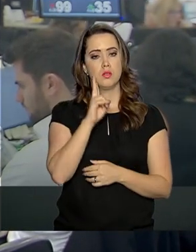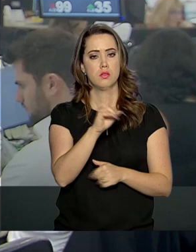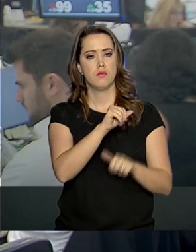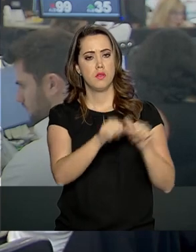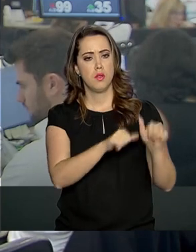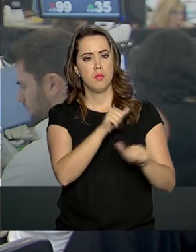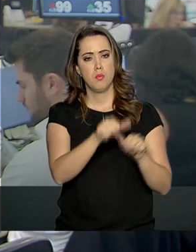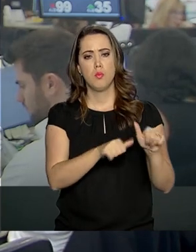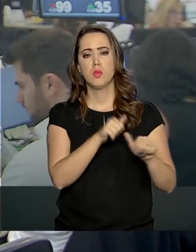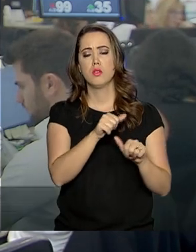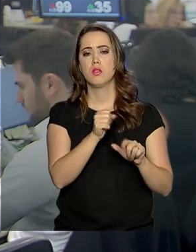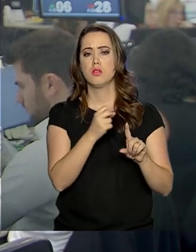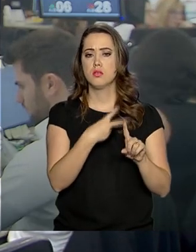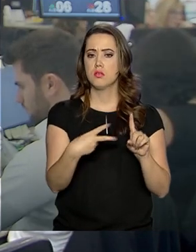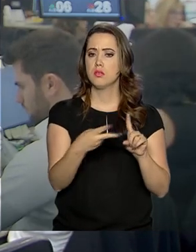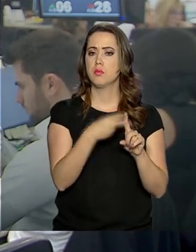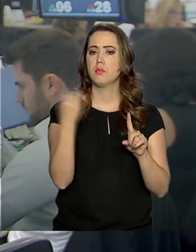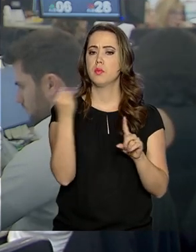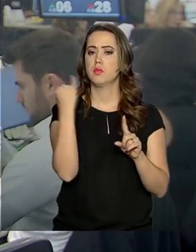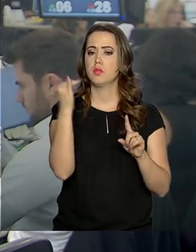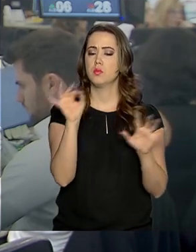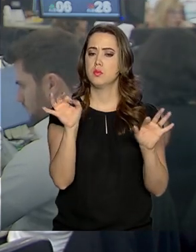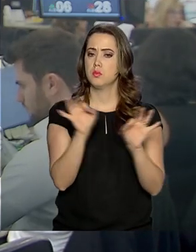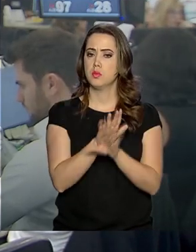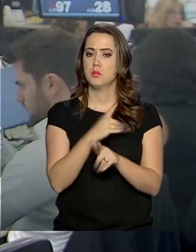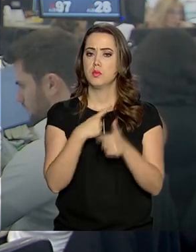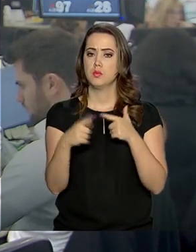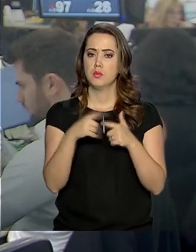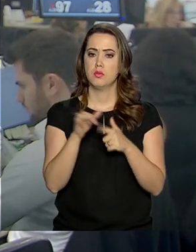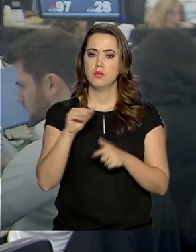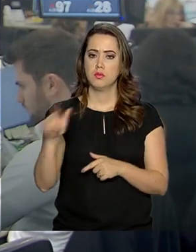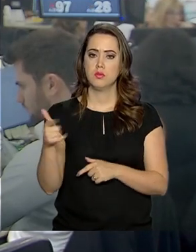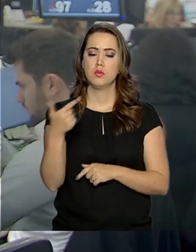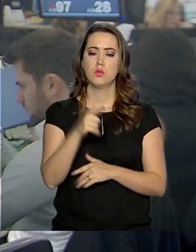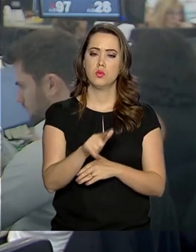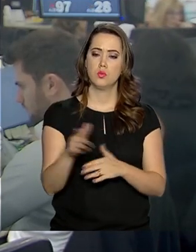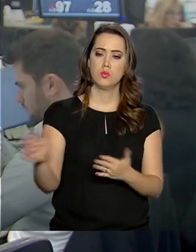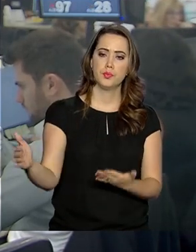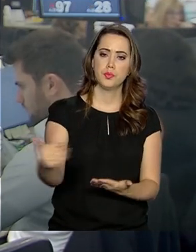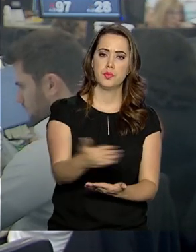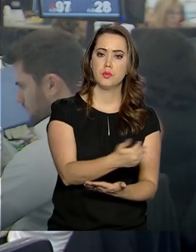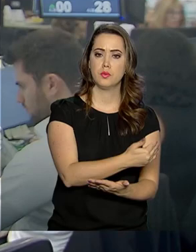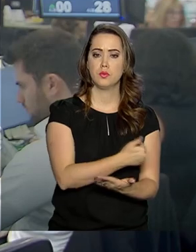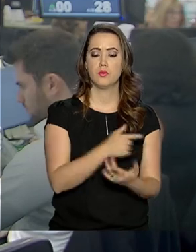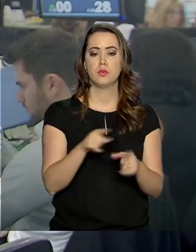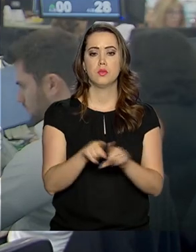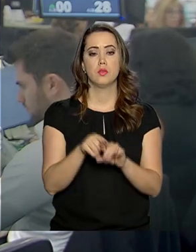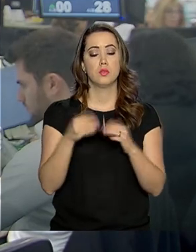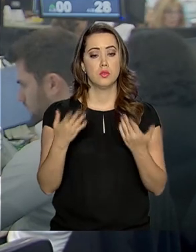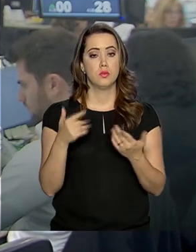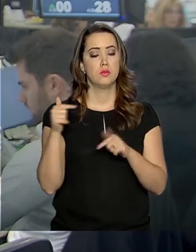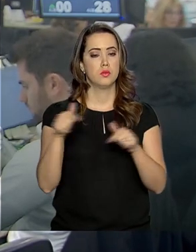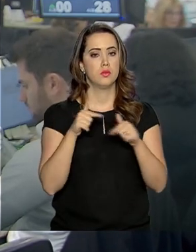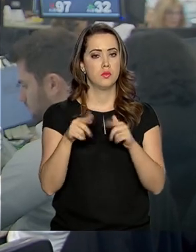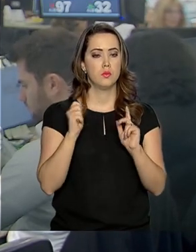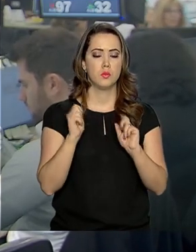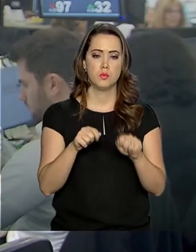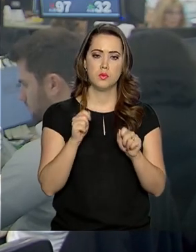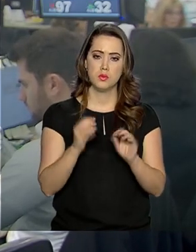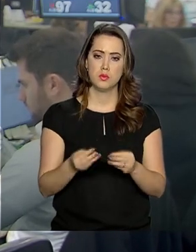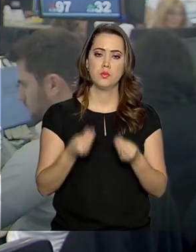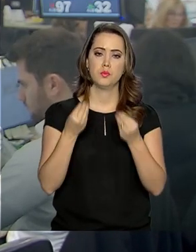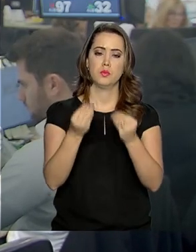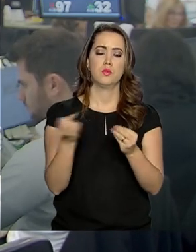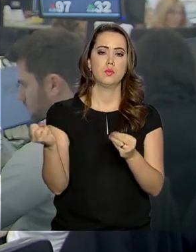como essencial Para o governo atacar o problema fiscal E voltar a arrecadar mais do que gasta Uma medida que poderia trazer